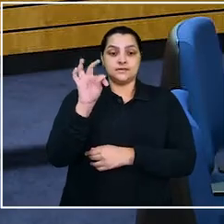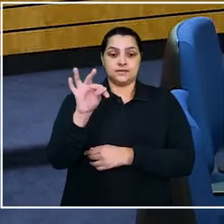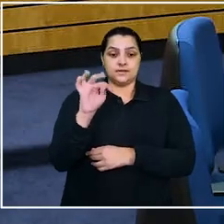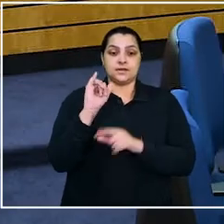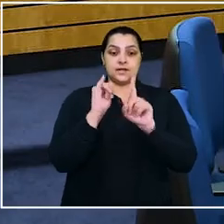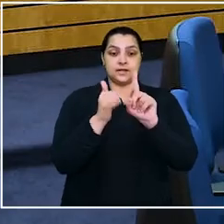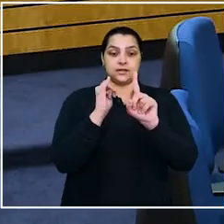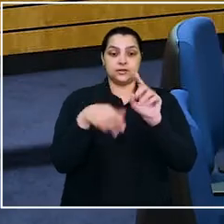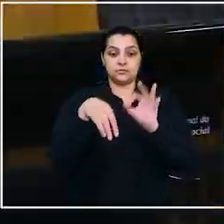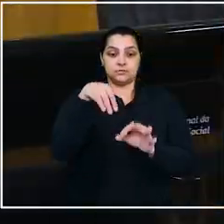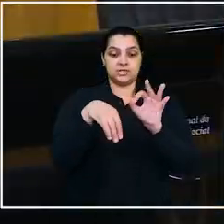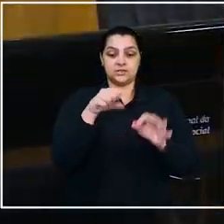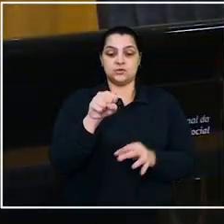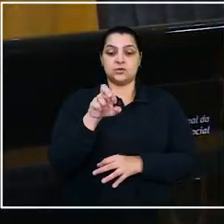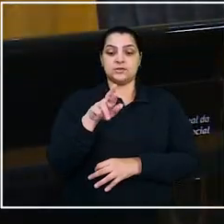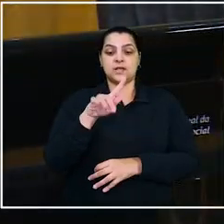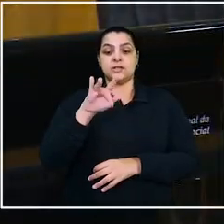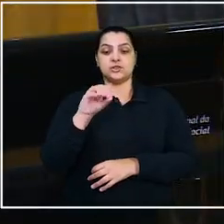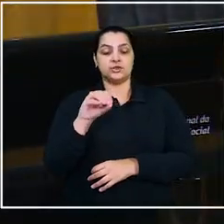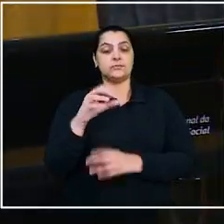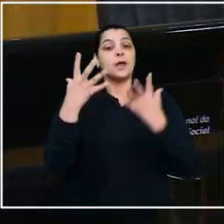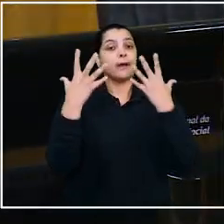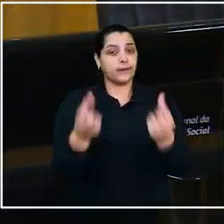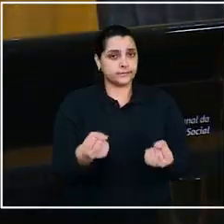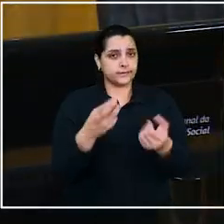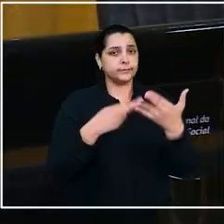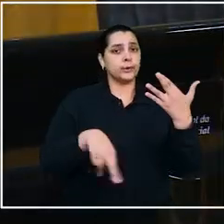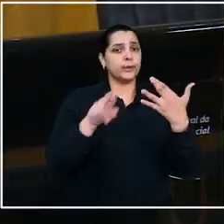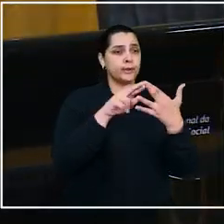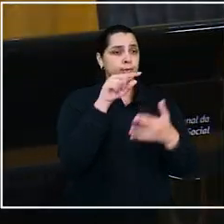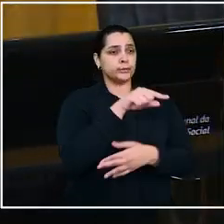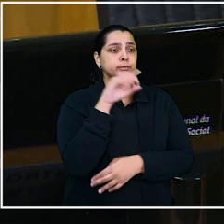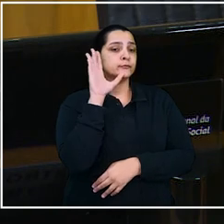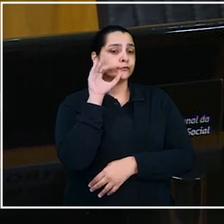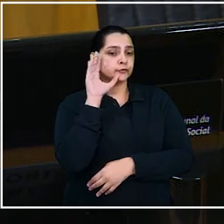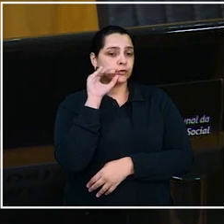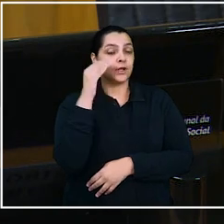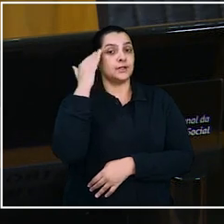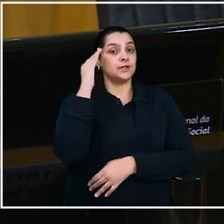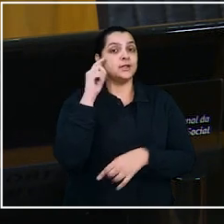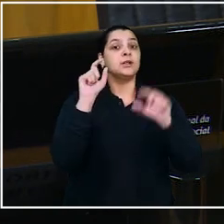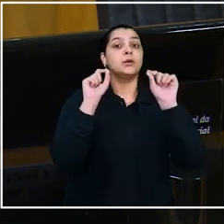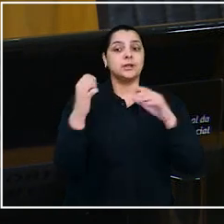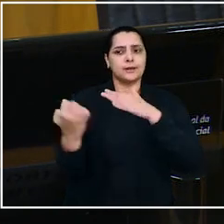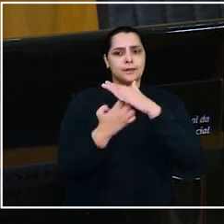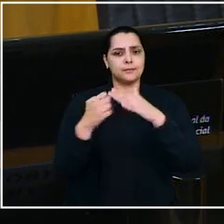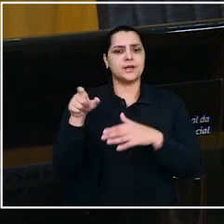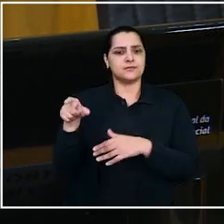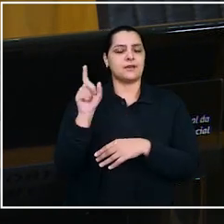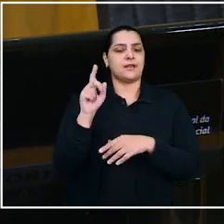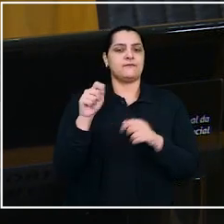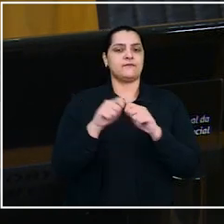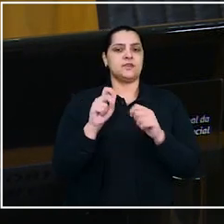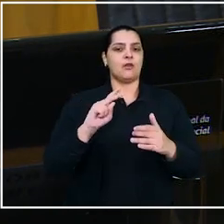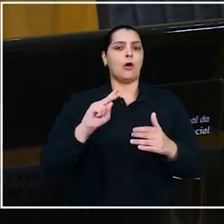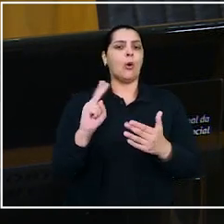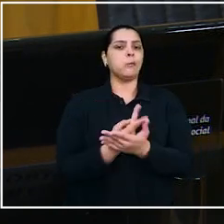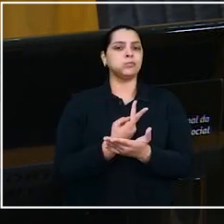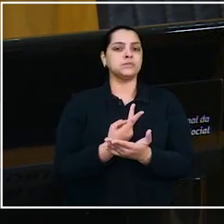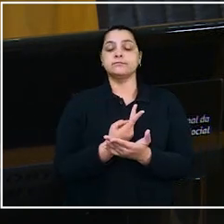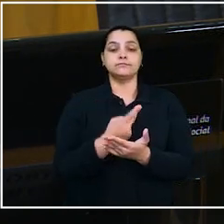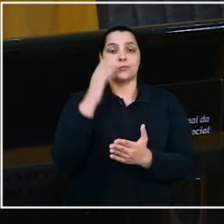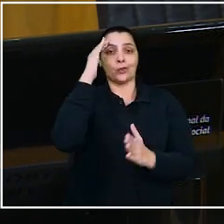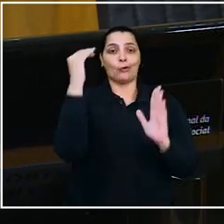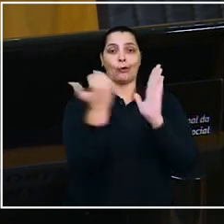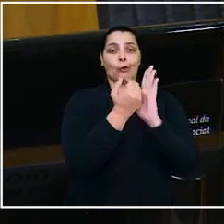na oitava turma, ministro Sérgio Martins, aceitou o recurso da empregada. O entendimento foi que a empresa cometeu o ato ilícito ao